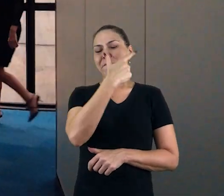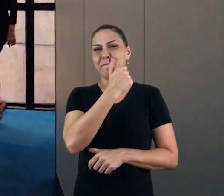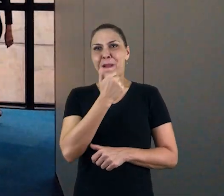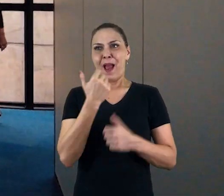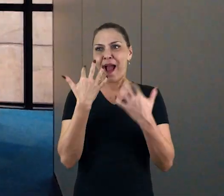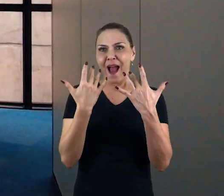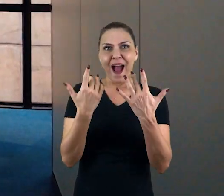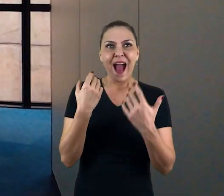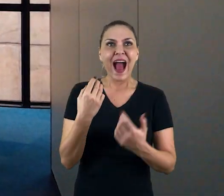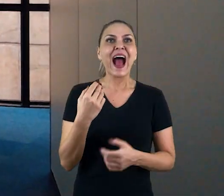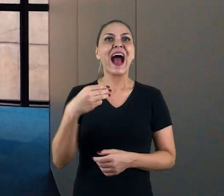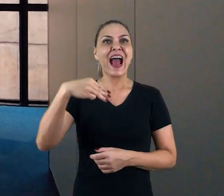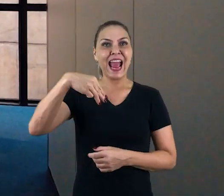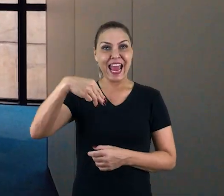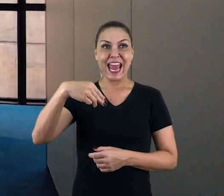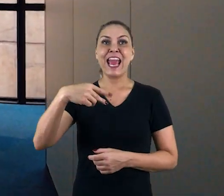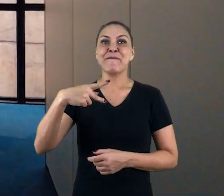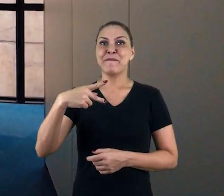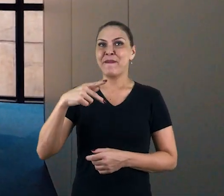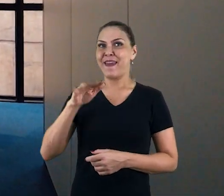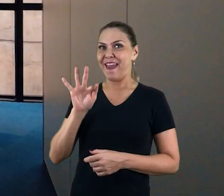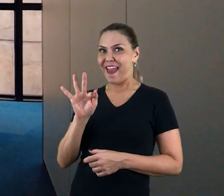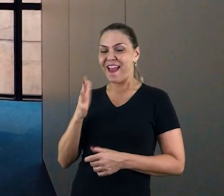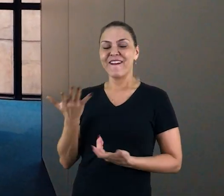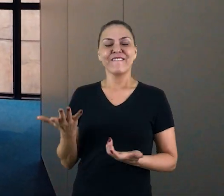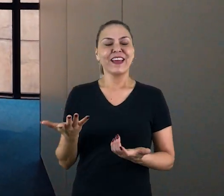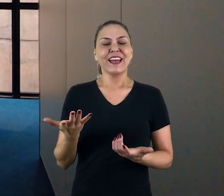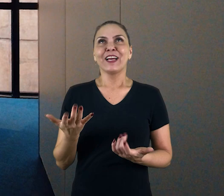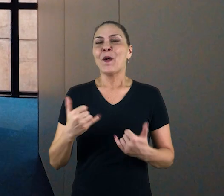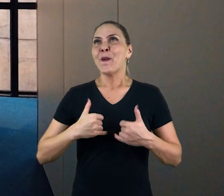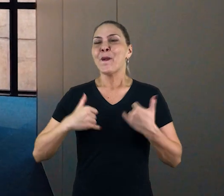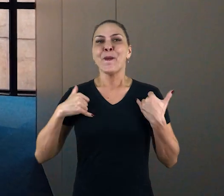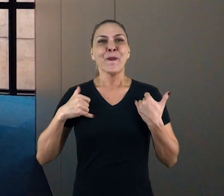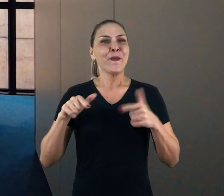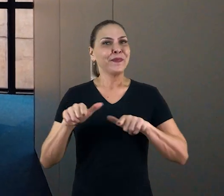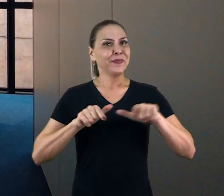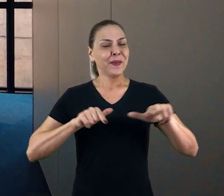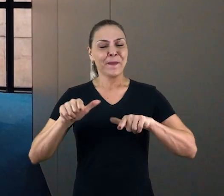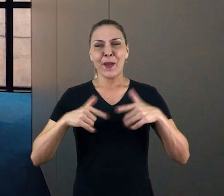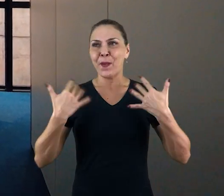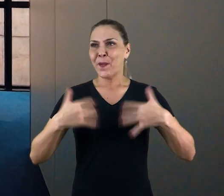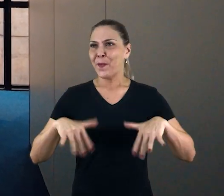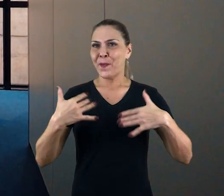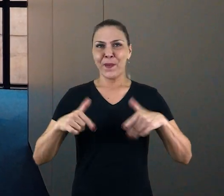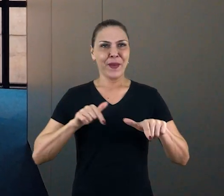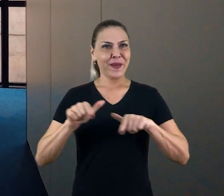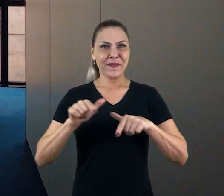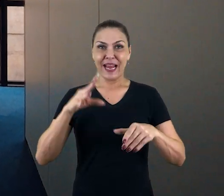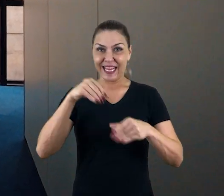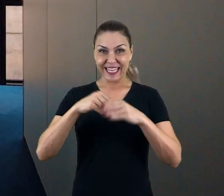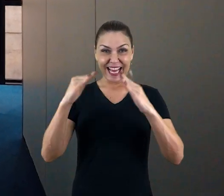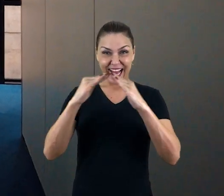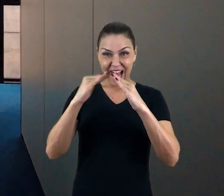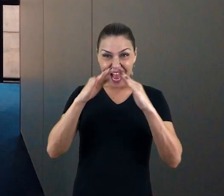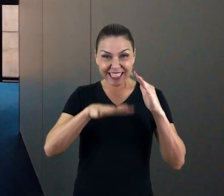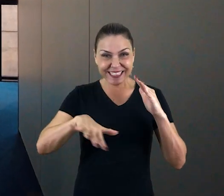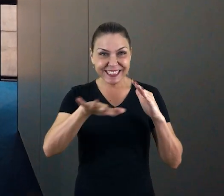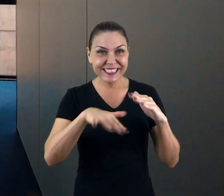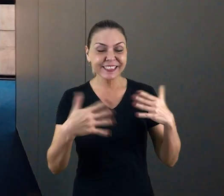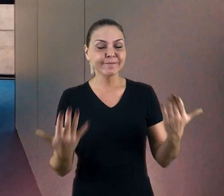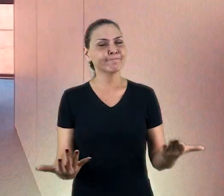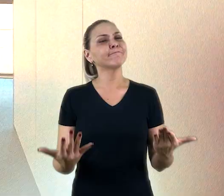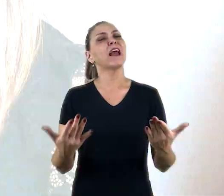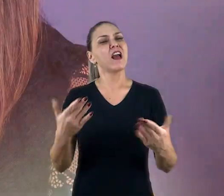MPF, meu encantamento perdura. Eu falo que eu tenho orgulho muito grande de trabalhar nessa